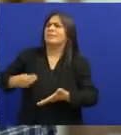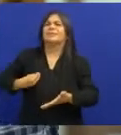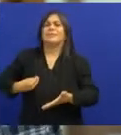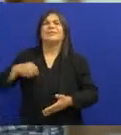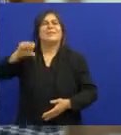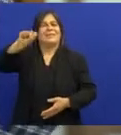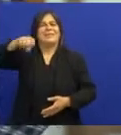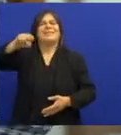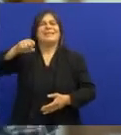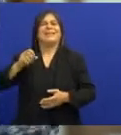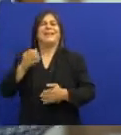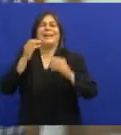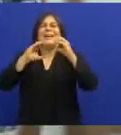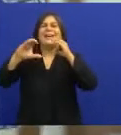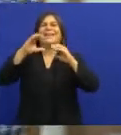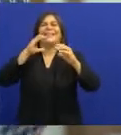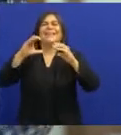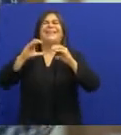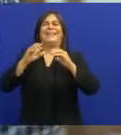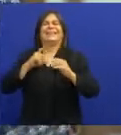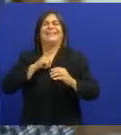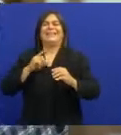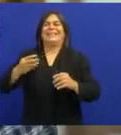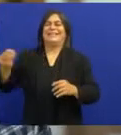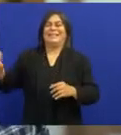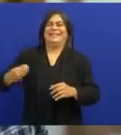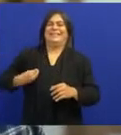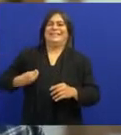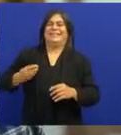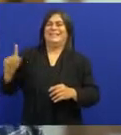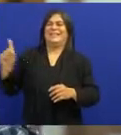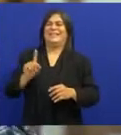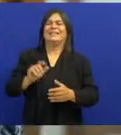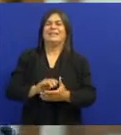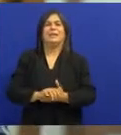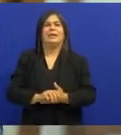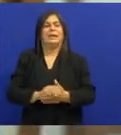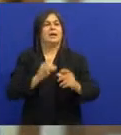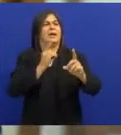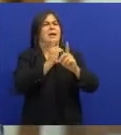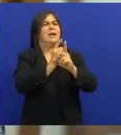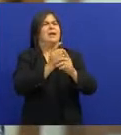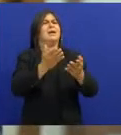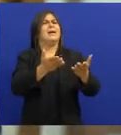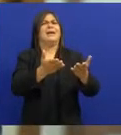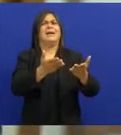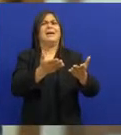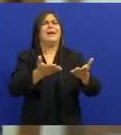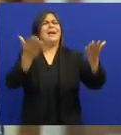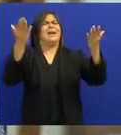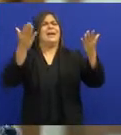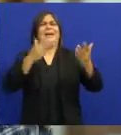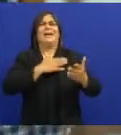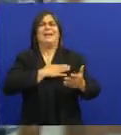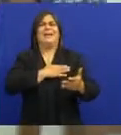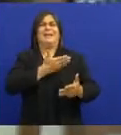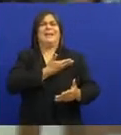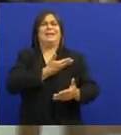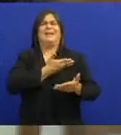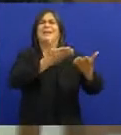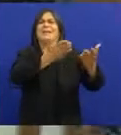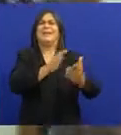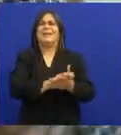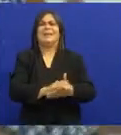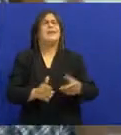minha Ele tinha acabado De cantar no programa Aí quando ele me viu Eu digo Ô